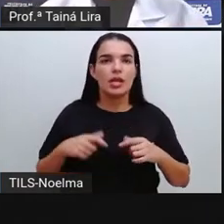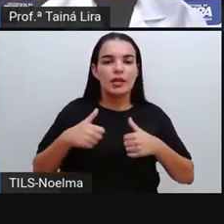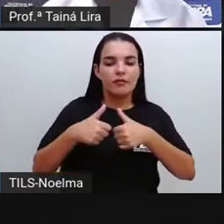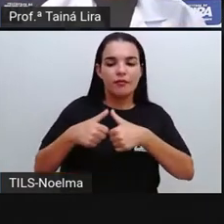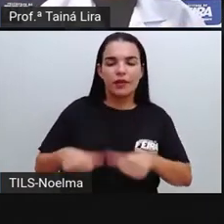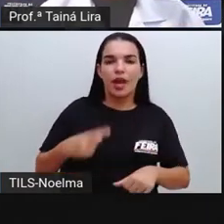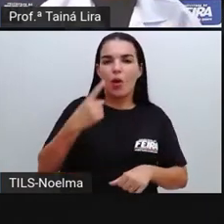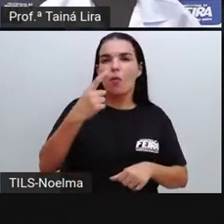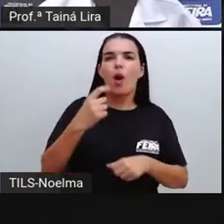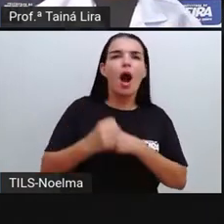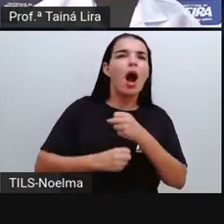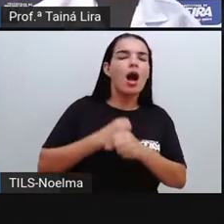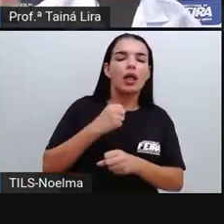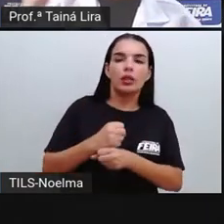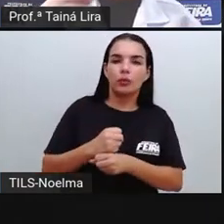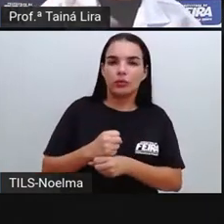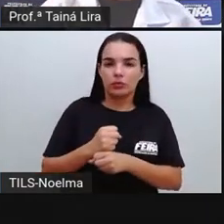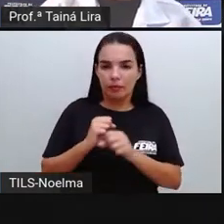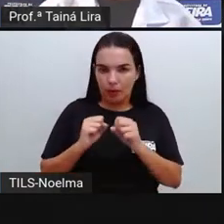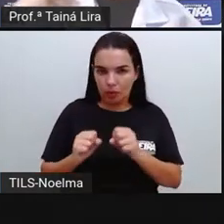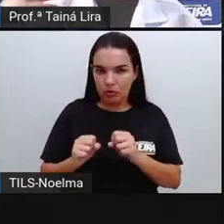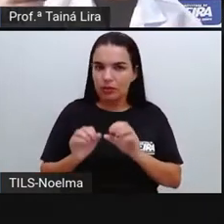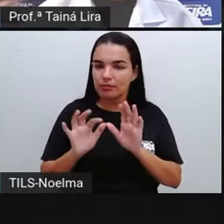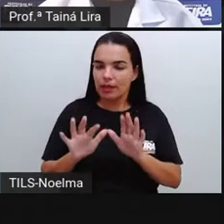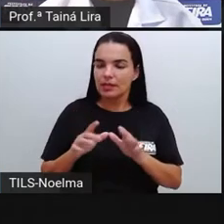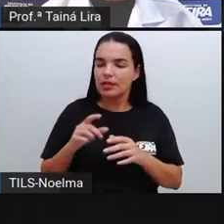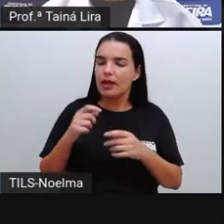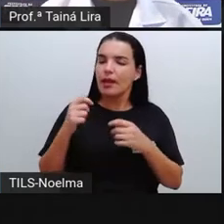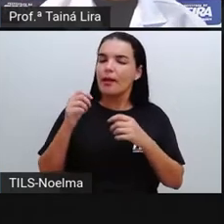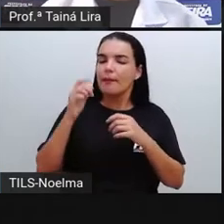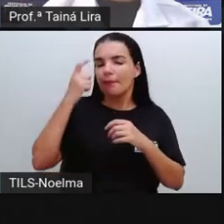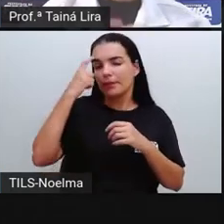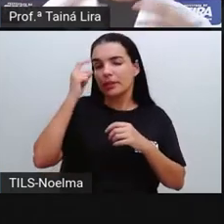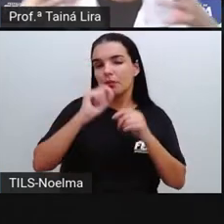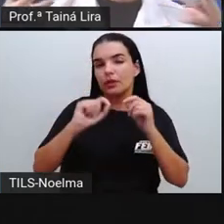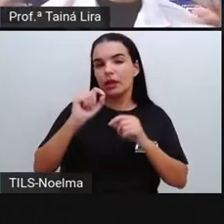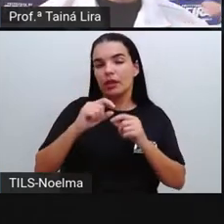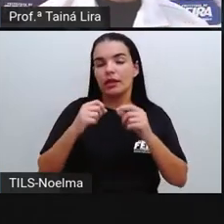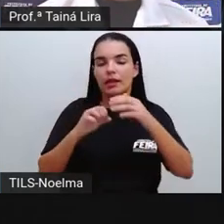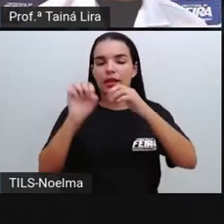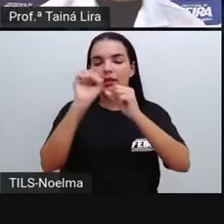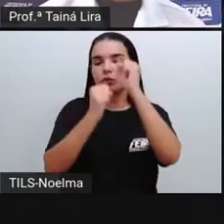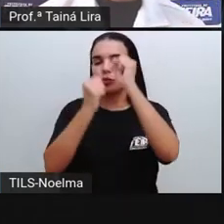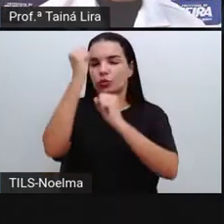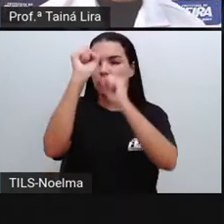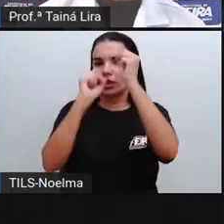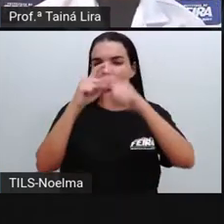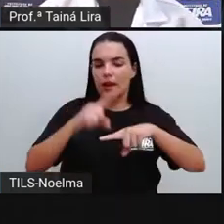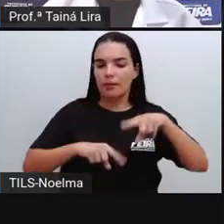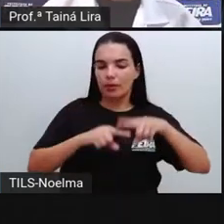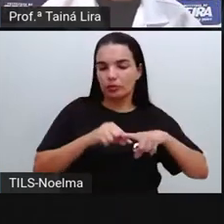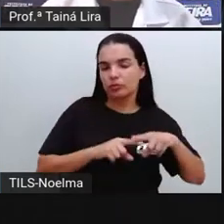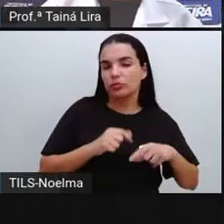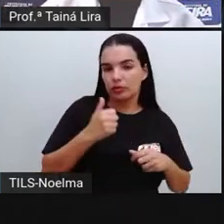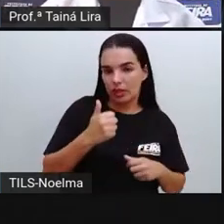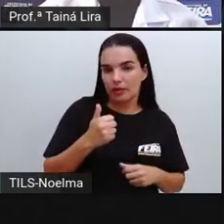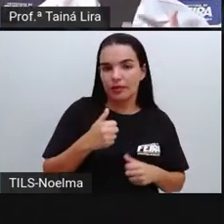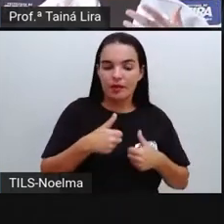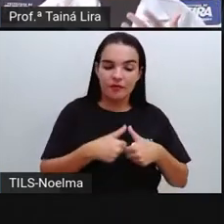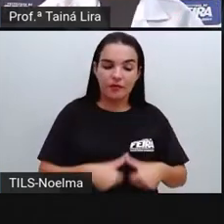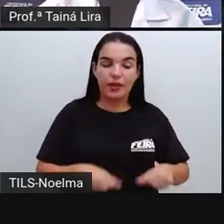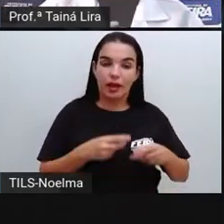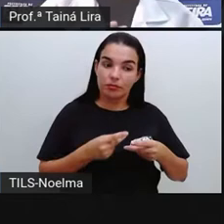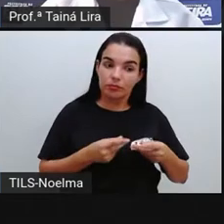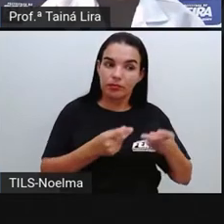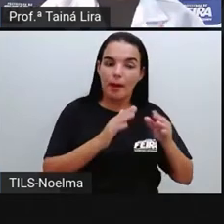industrializados que colocam alguns conservantes pra não perder logo aquele alimento, tá? E aí